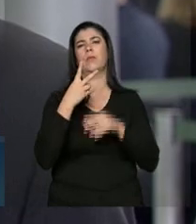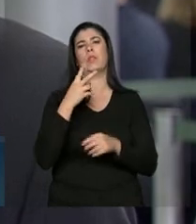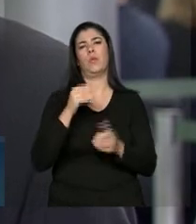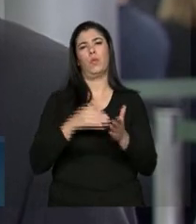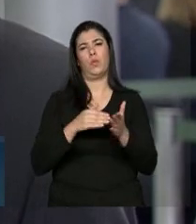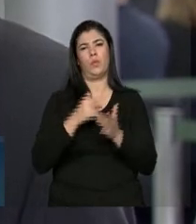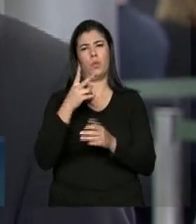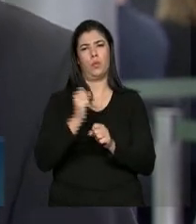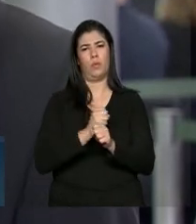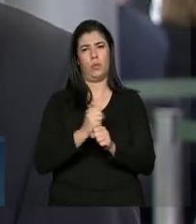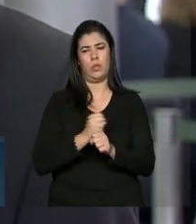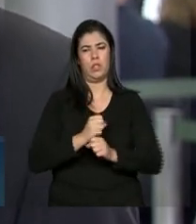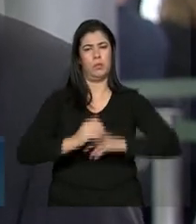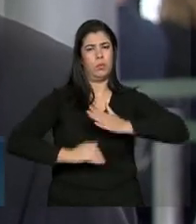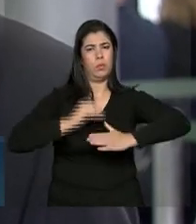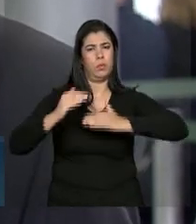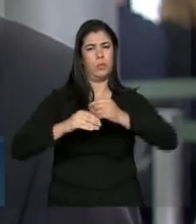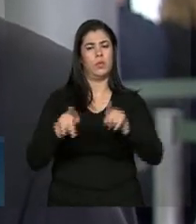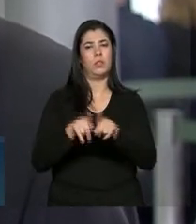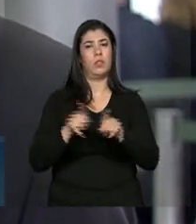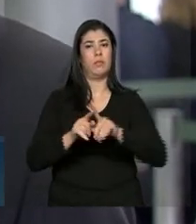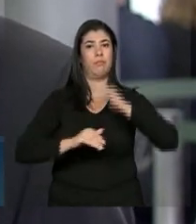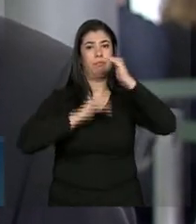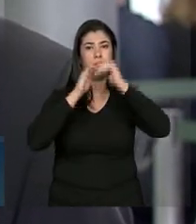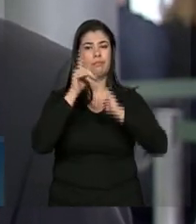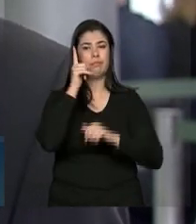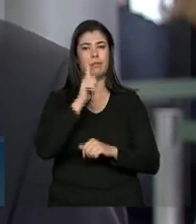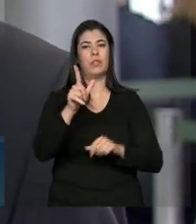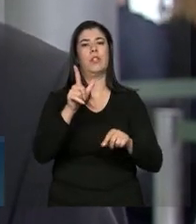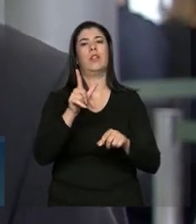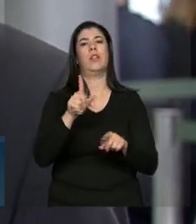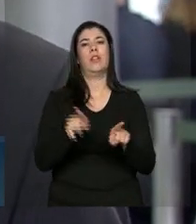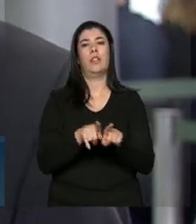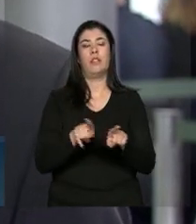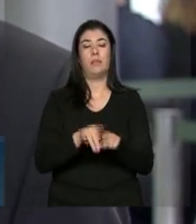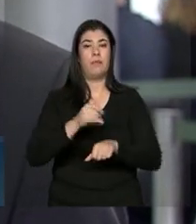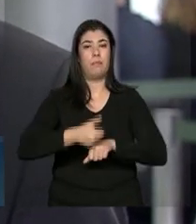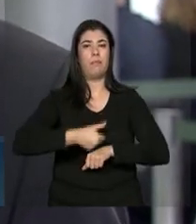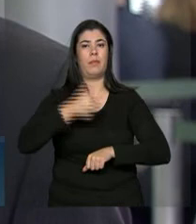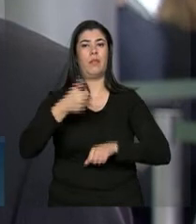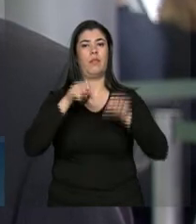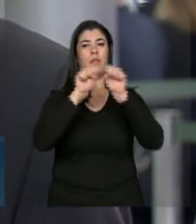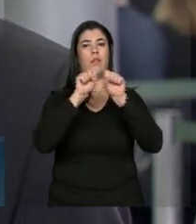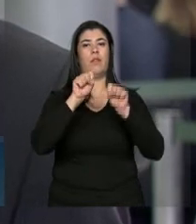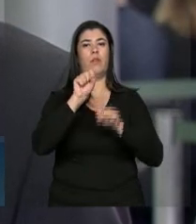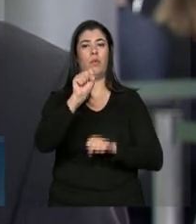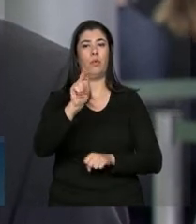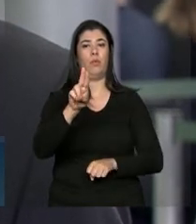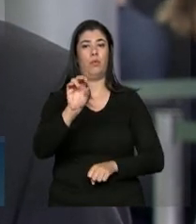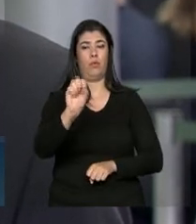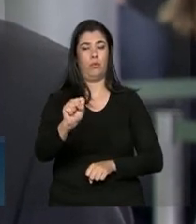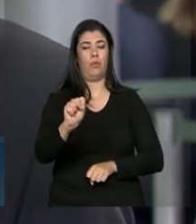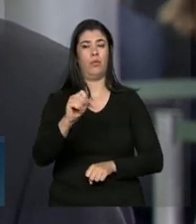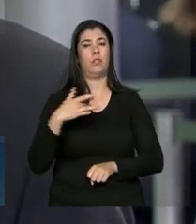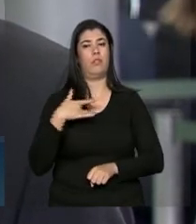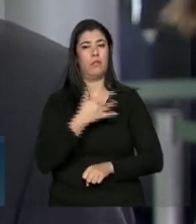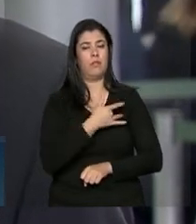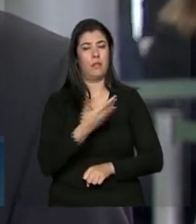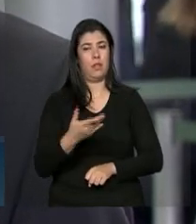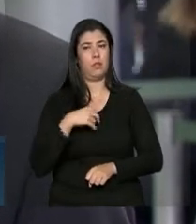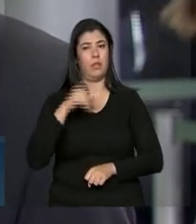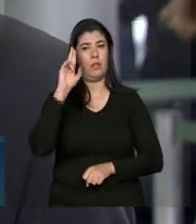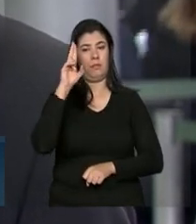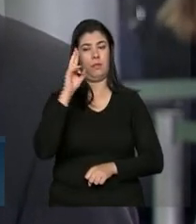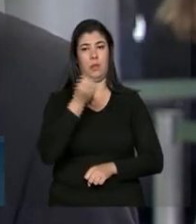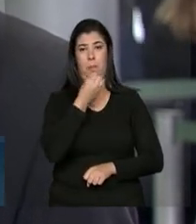anos, todos os avanços que ele representou e principalmente como ele tem melhorado o Sistema Único de Saúde e tem representado